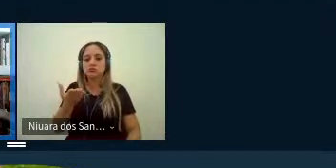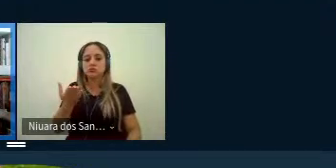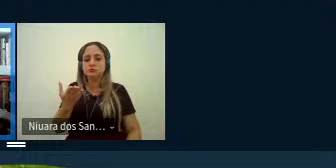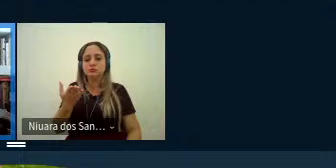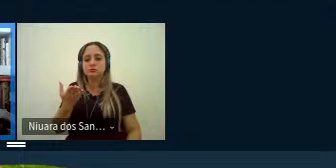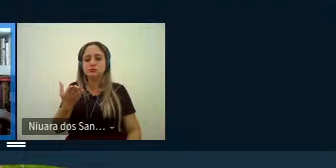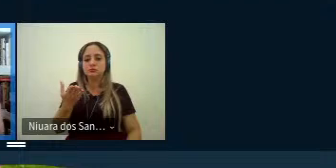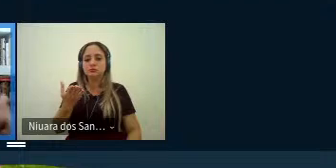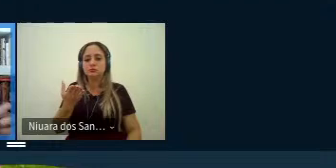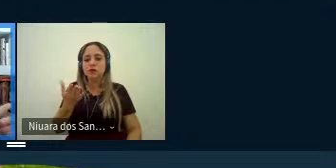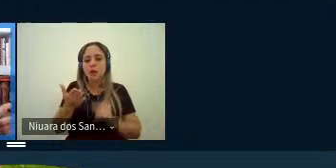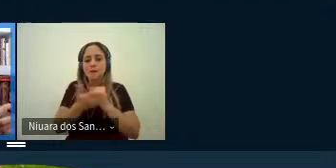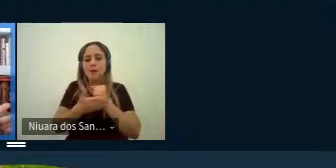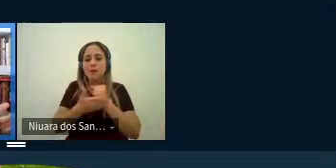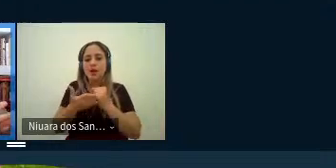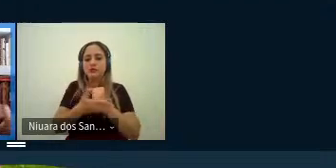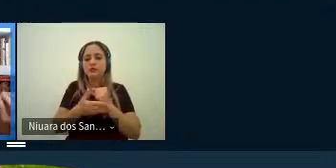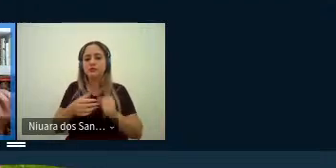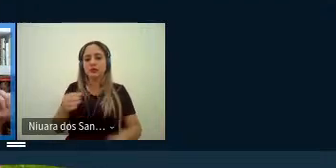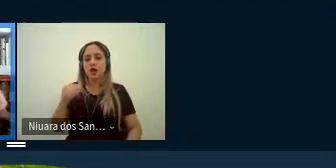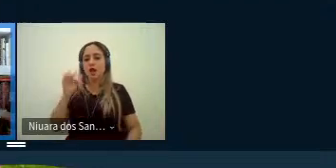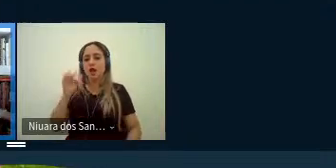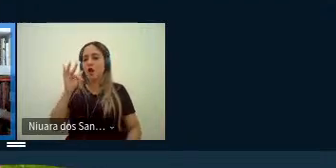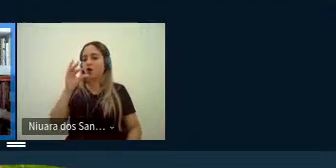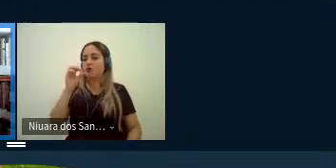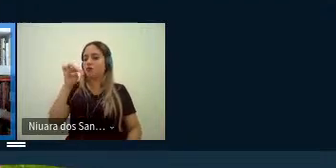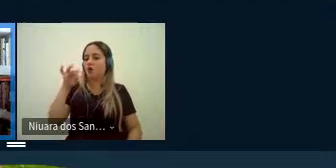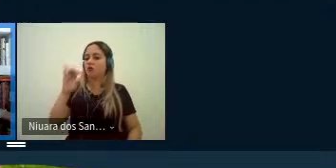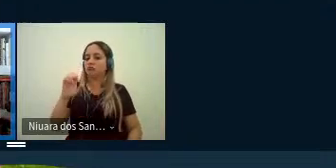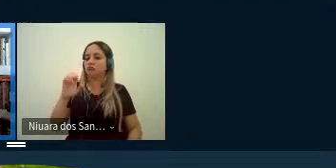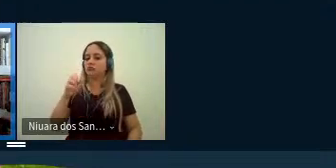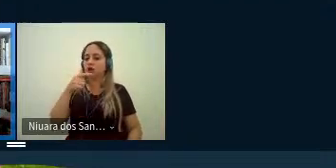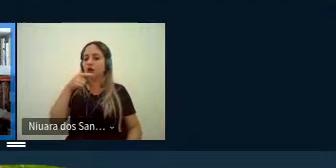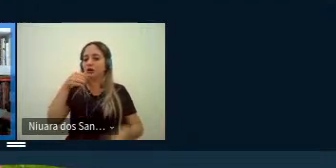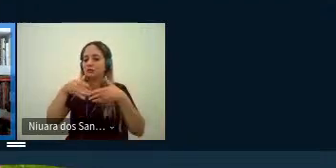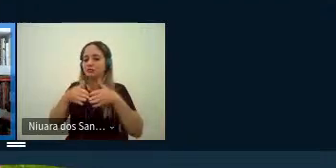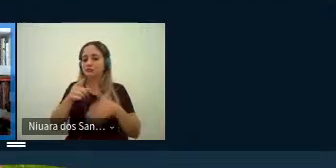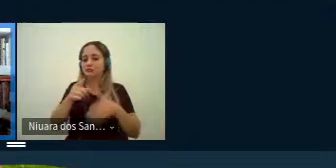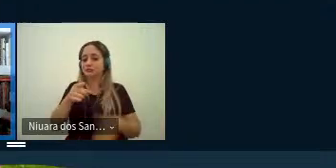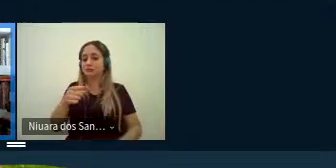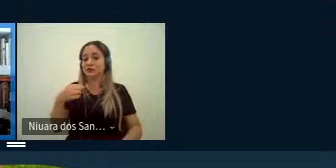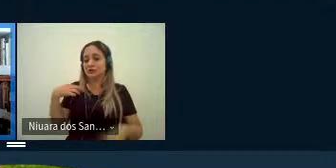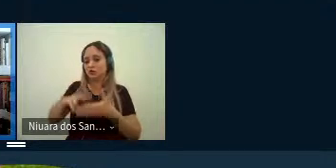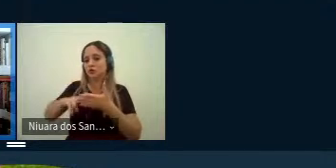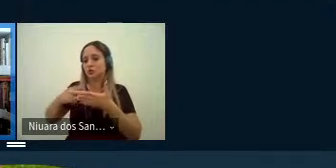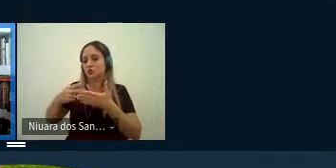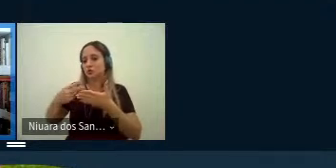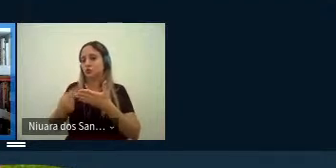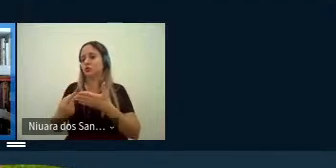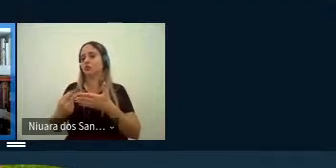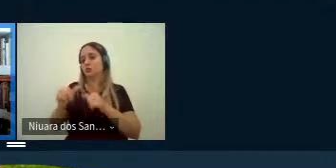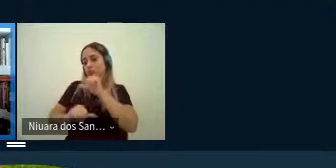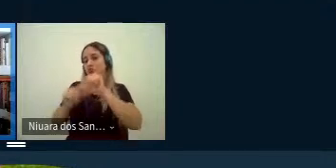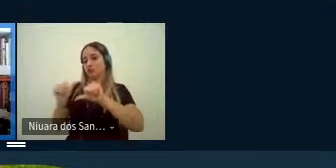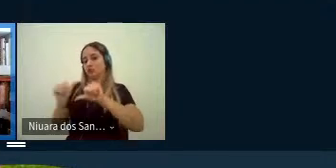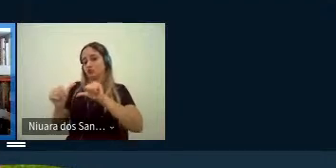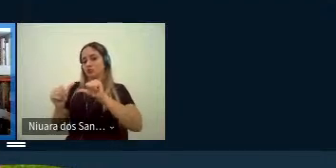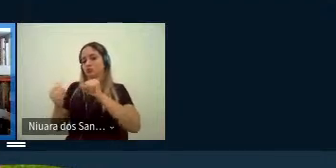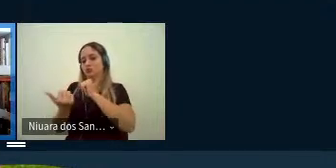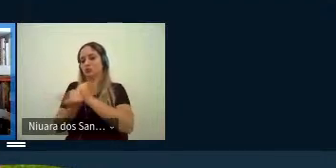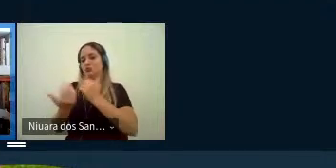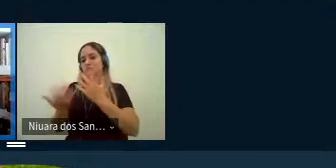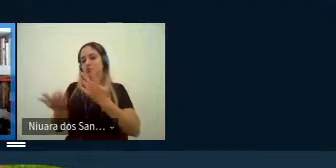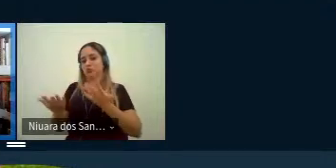referência a fonte né então se nós substituirmos por por original por fonte